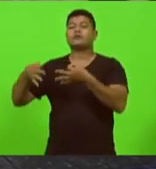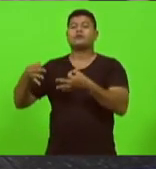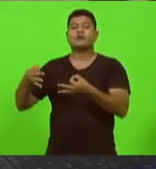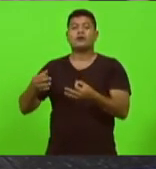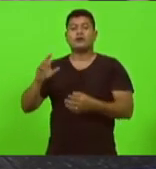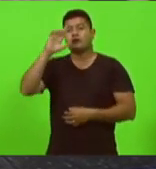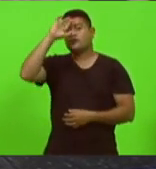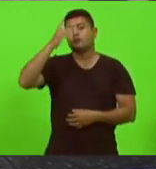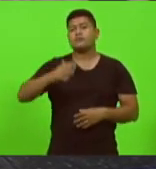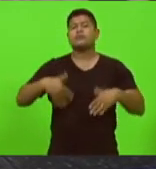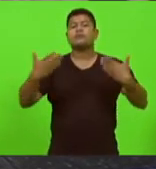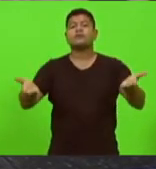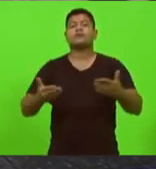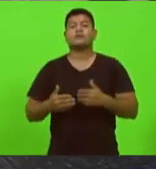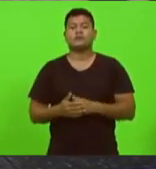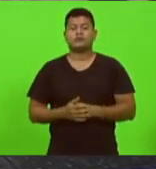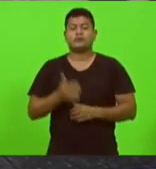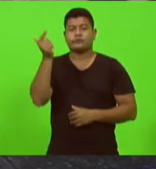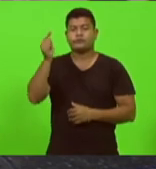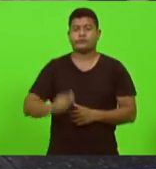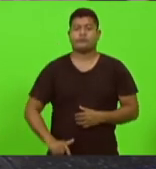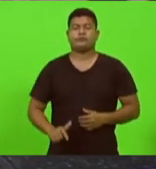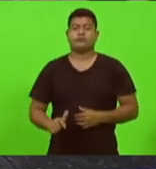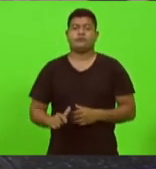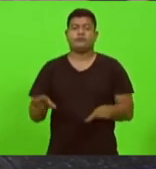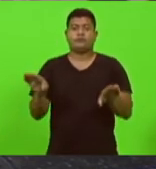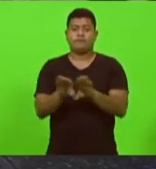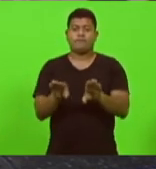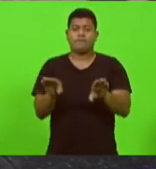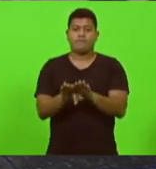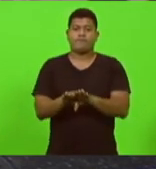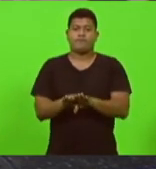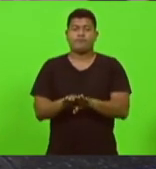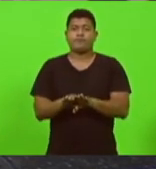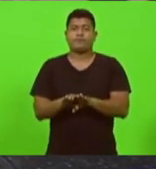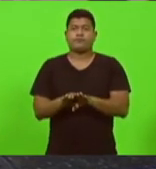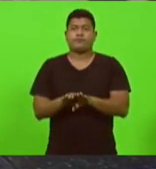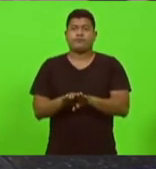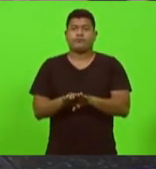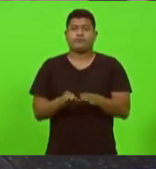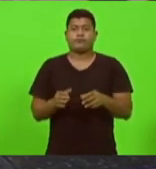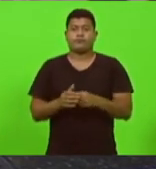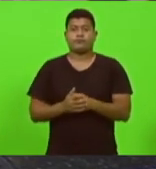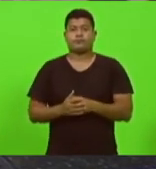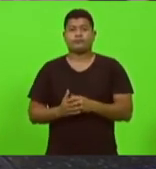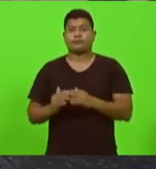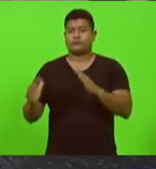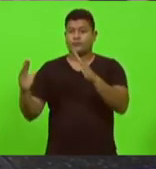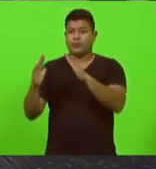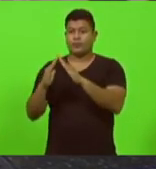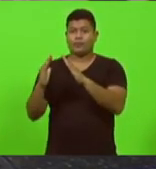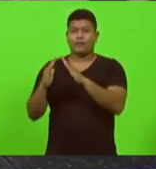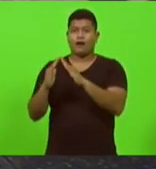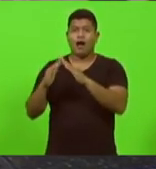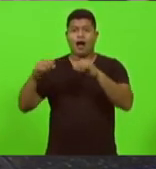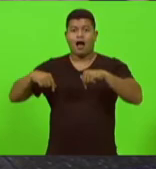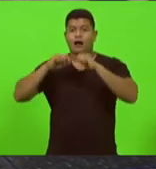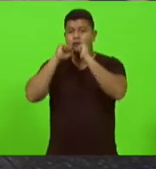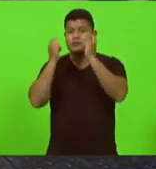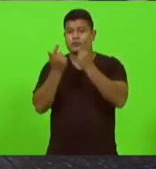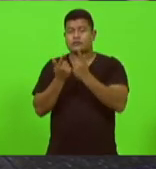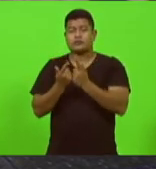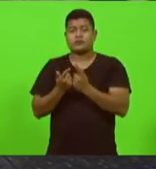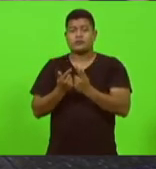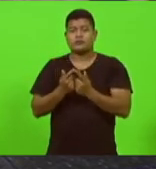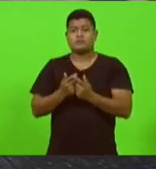então mais uma vez também por descaso da casa que não se mexeu diante de tudo que eu falei que desde